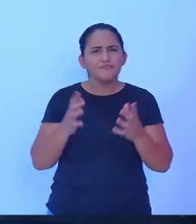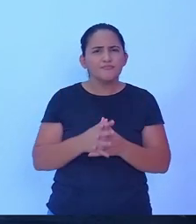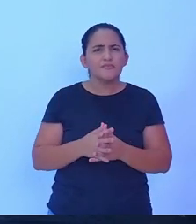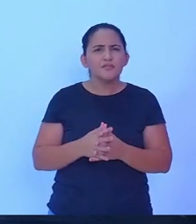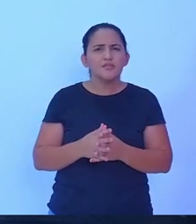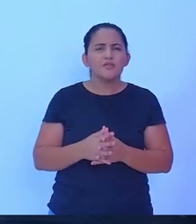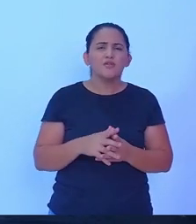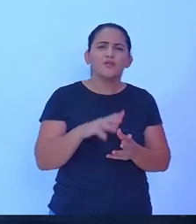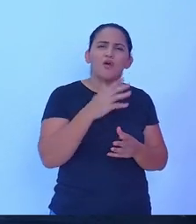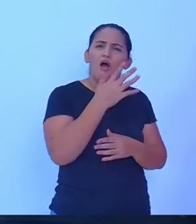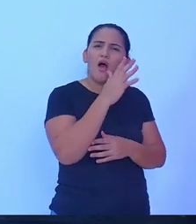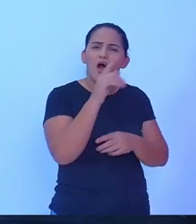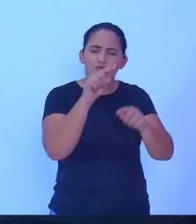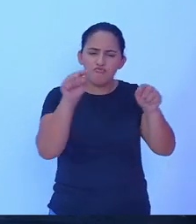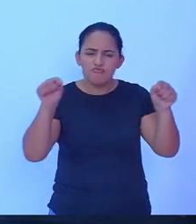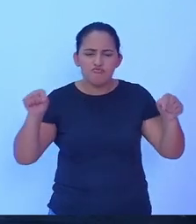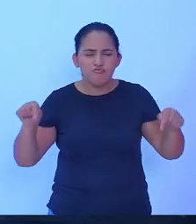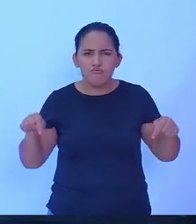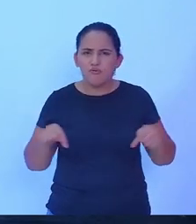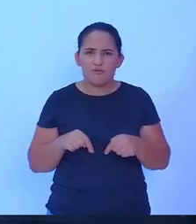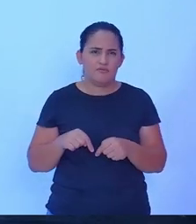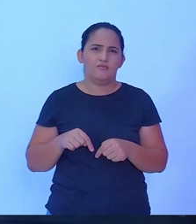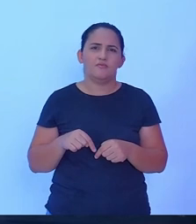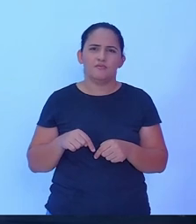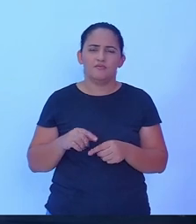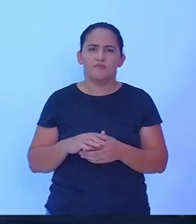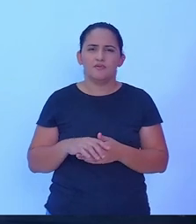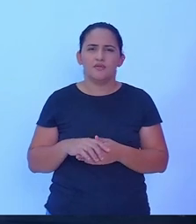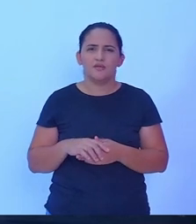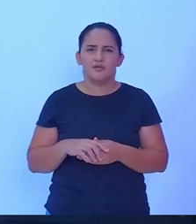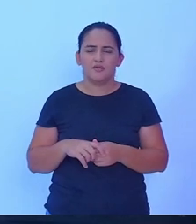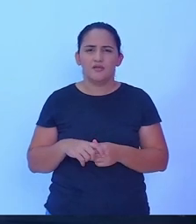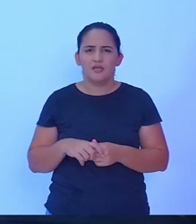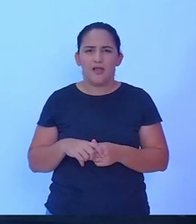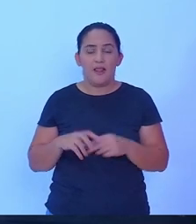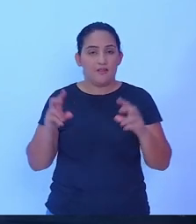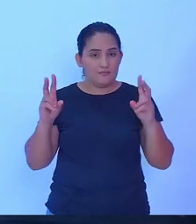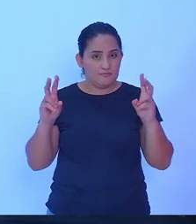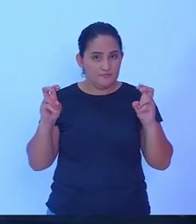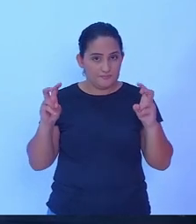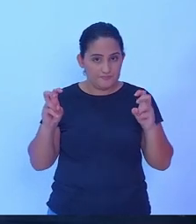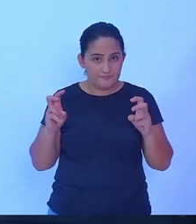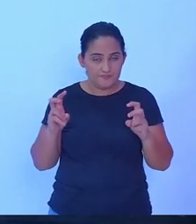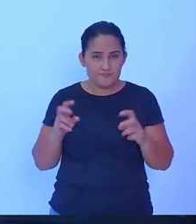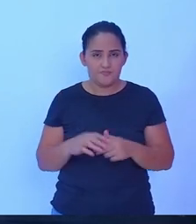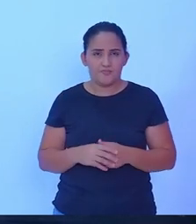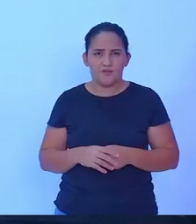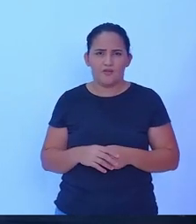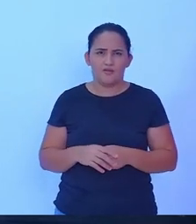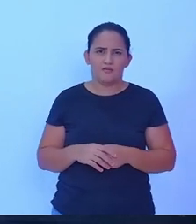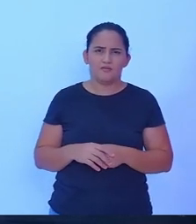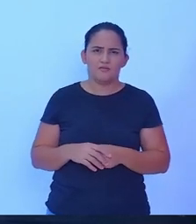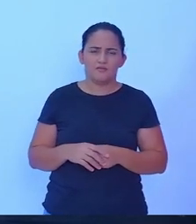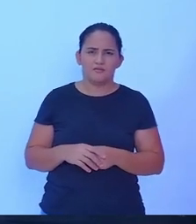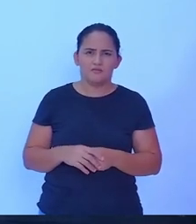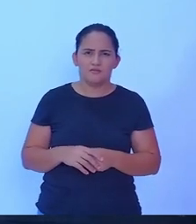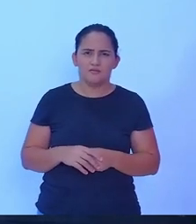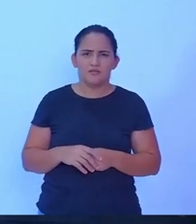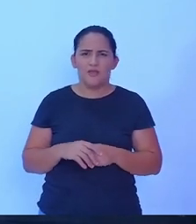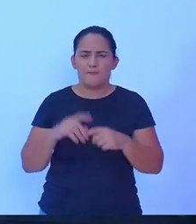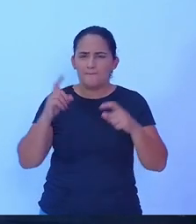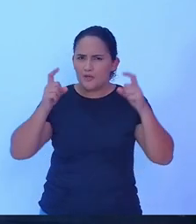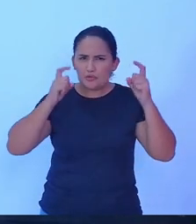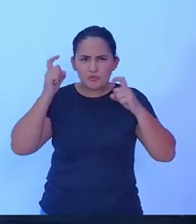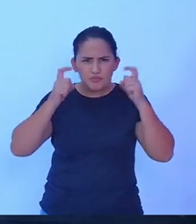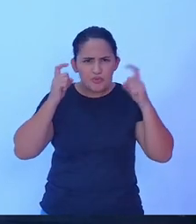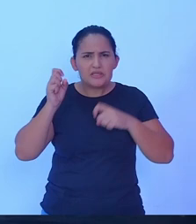meio ambiente sabemos que esse tema é um tema que ele vem assolando as nossas vem nos preocupando